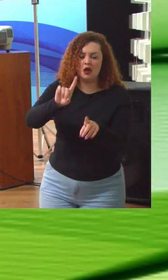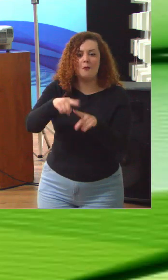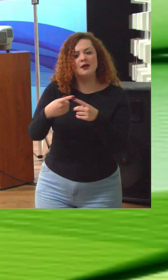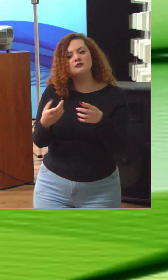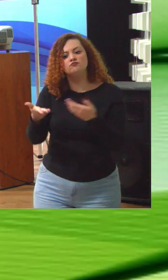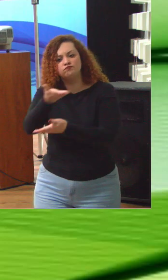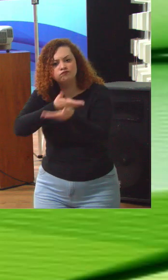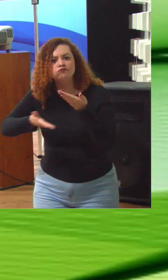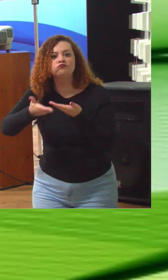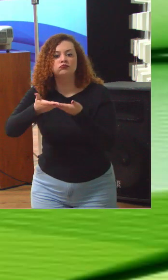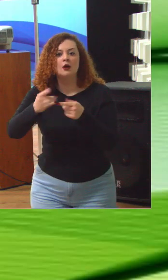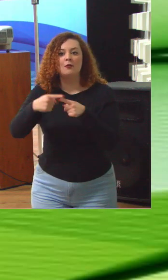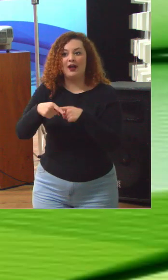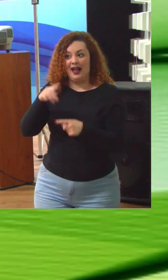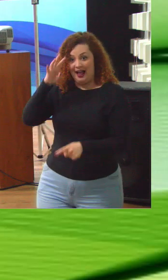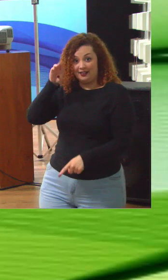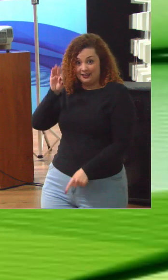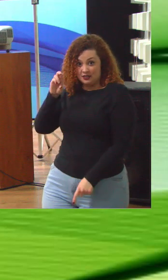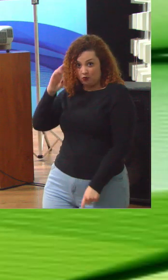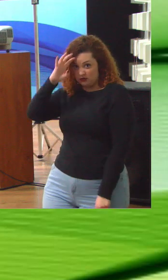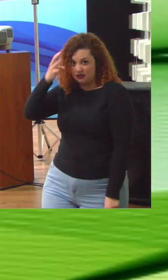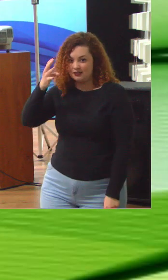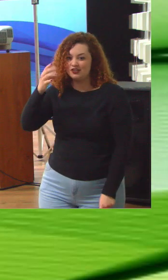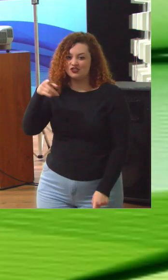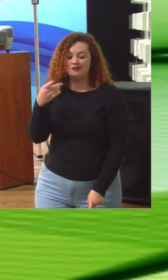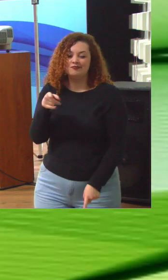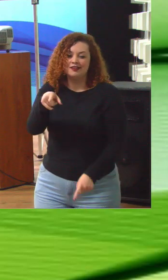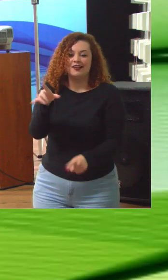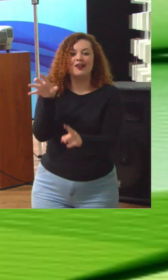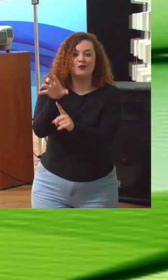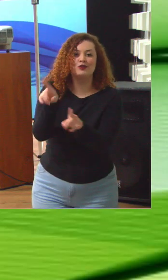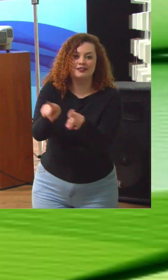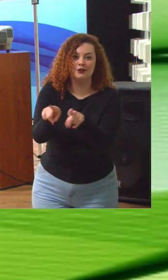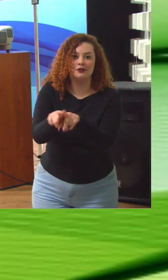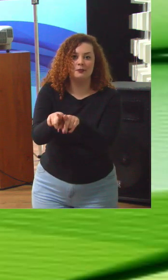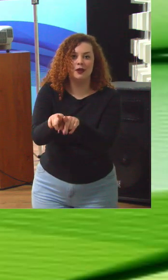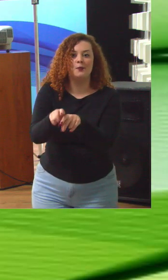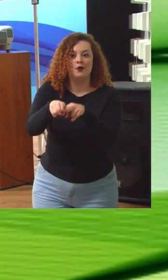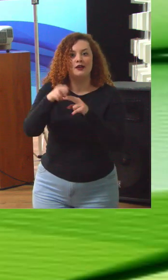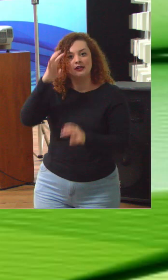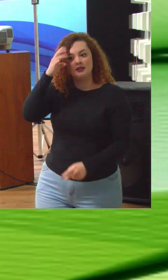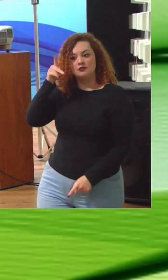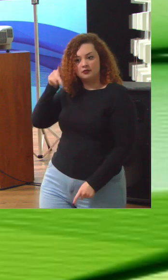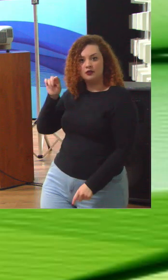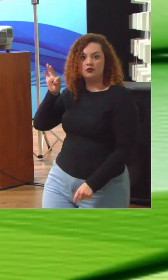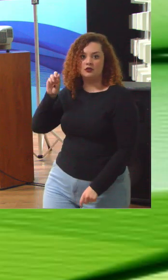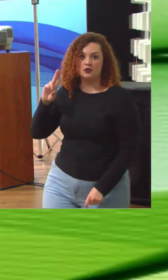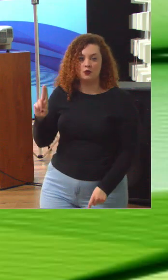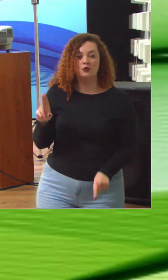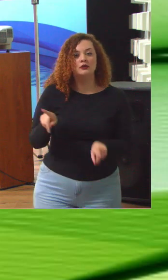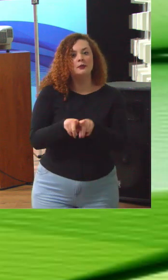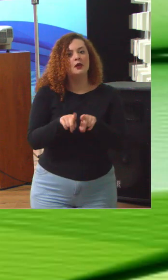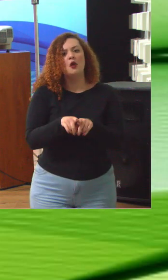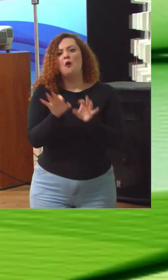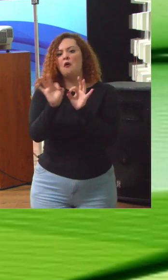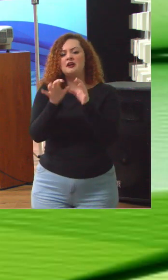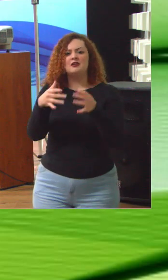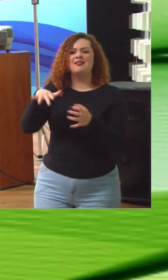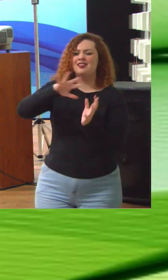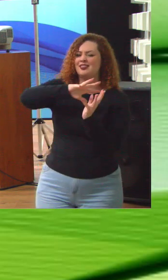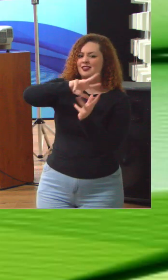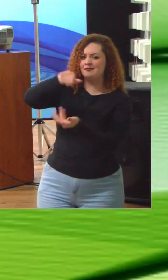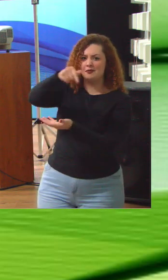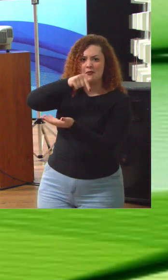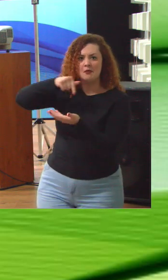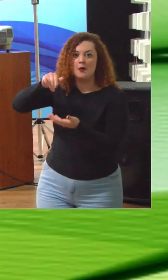afetam as decisões do MEC. Assim, várias instituições, organismos como o CGU e até mesmo organizações internacionais,